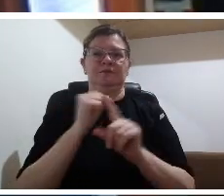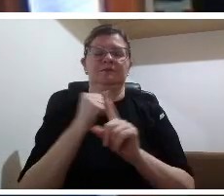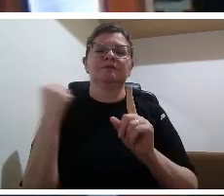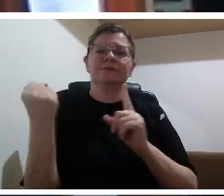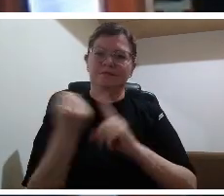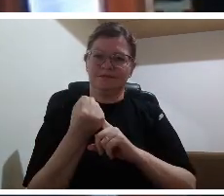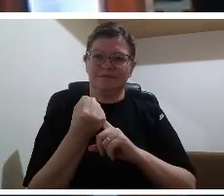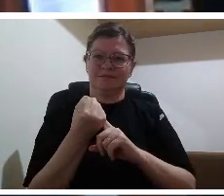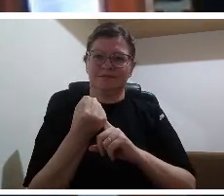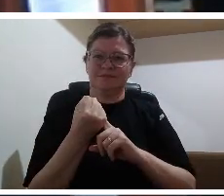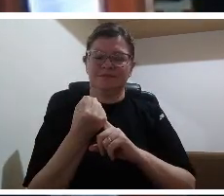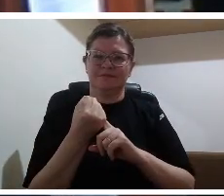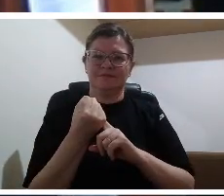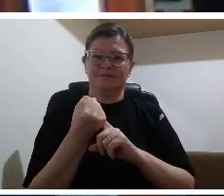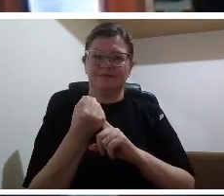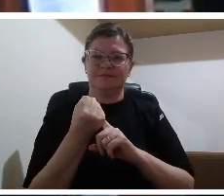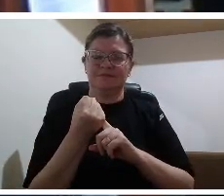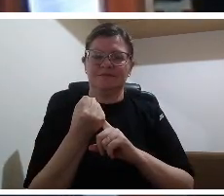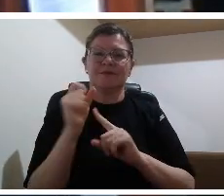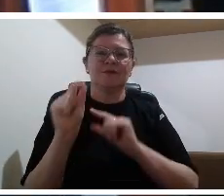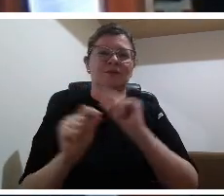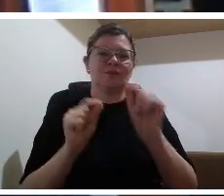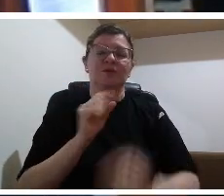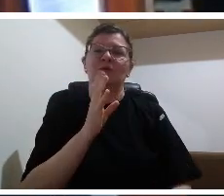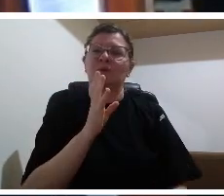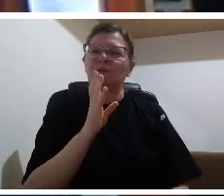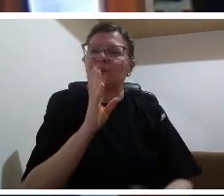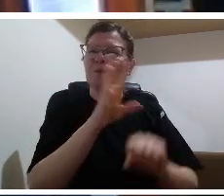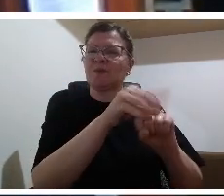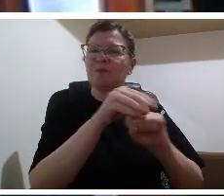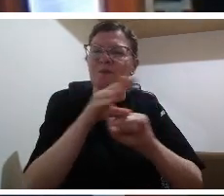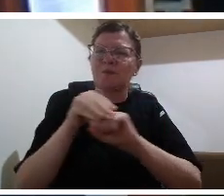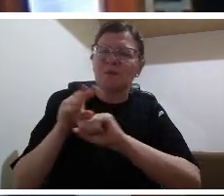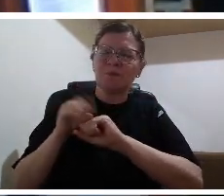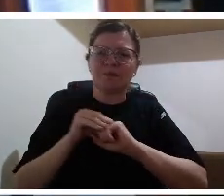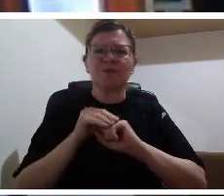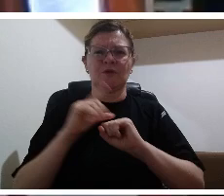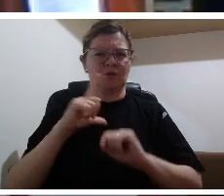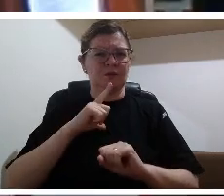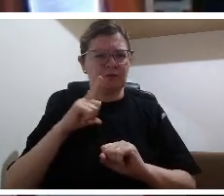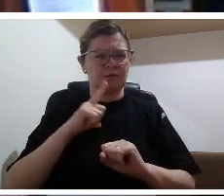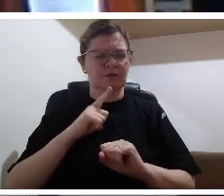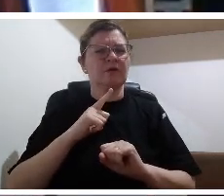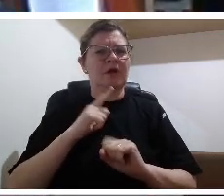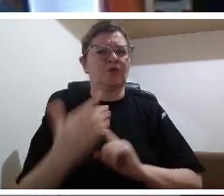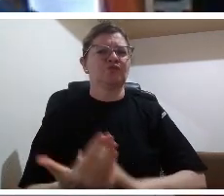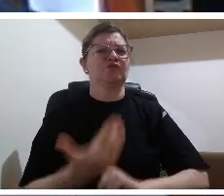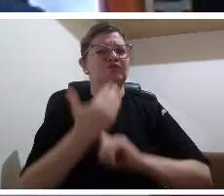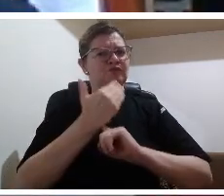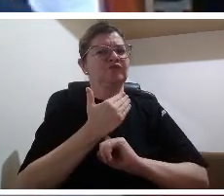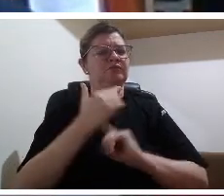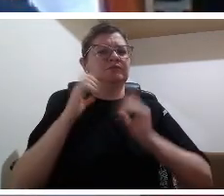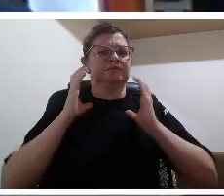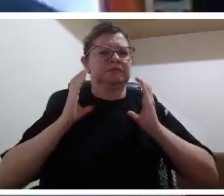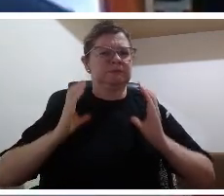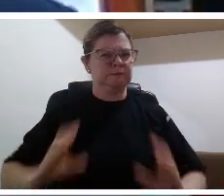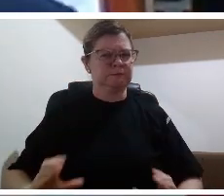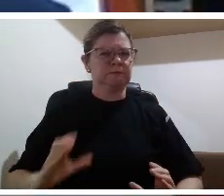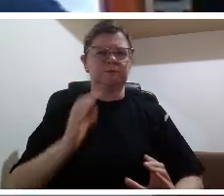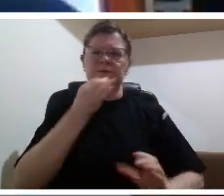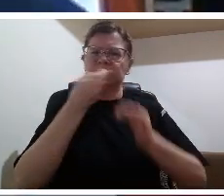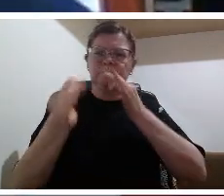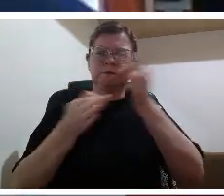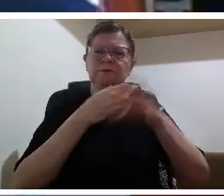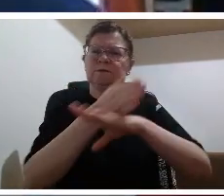participante crítico construtivo dentro da sociedade porque a transformação social também parte no primeiro